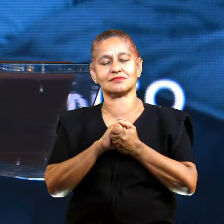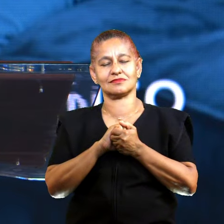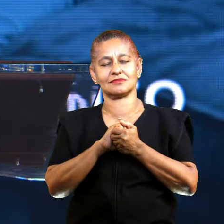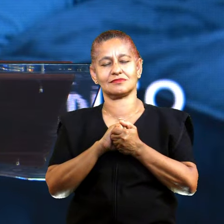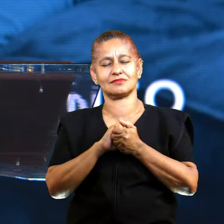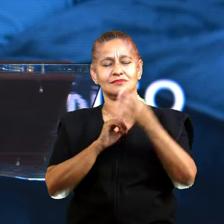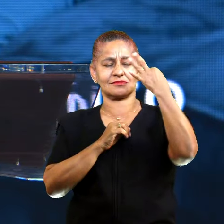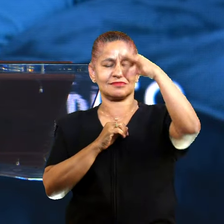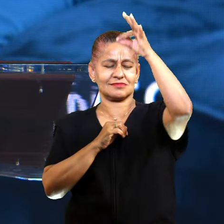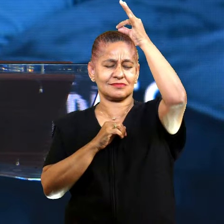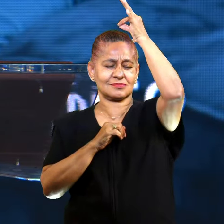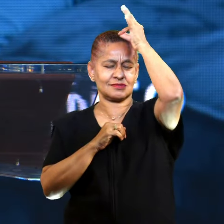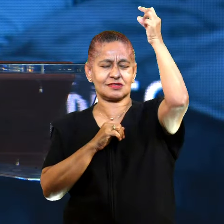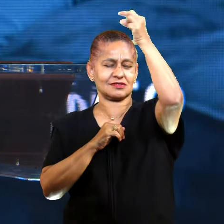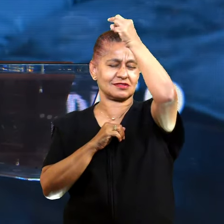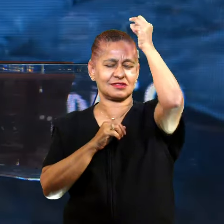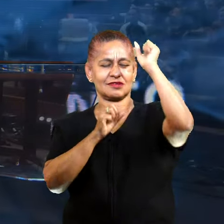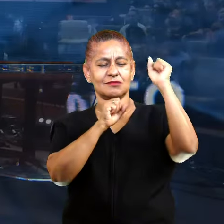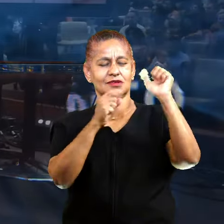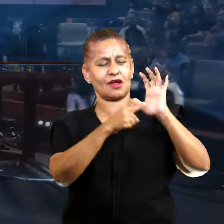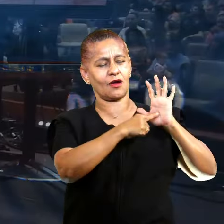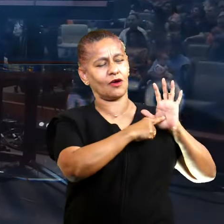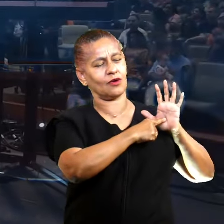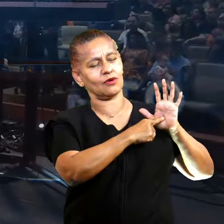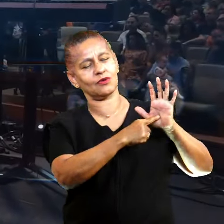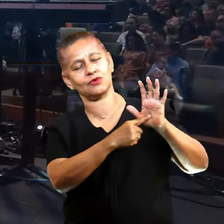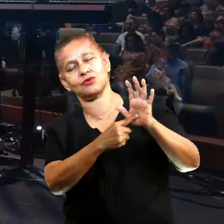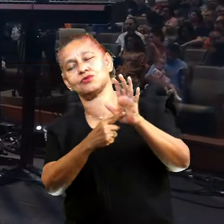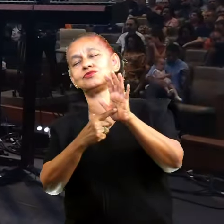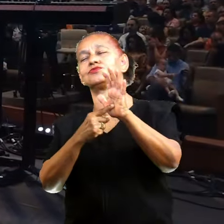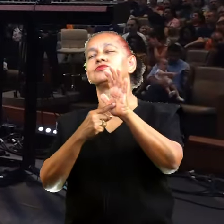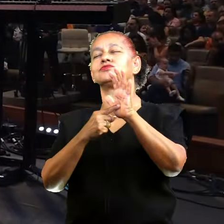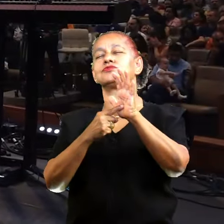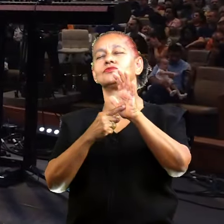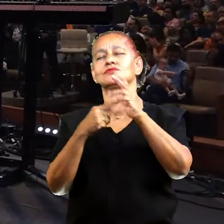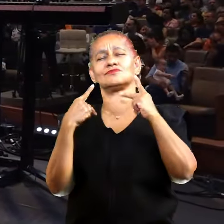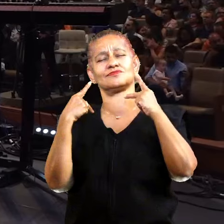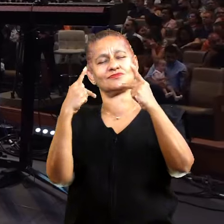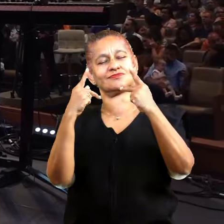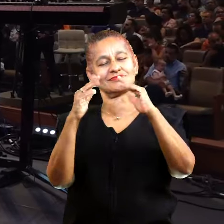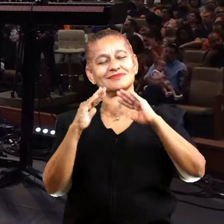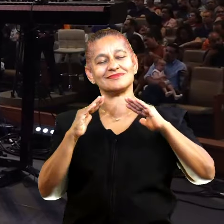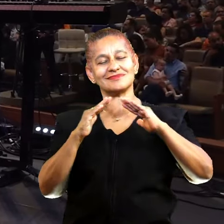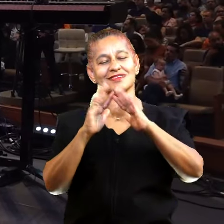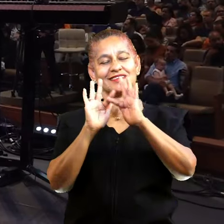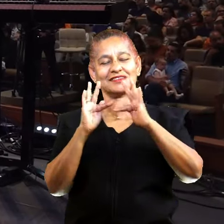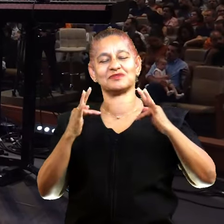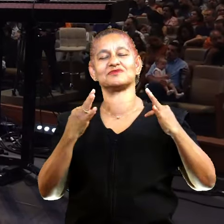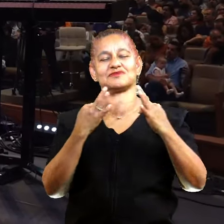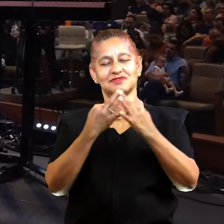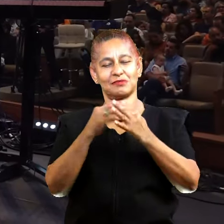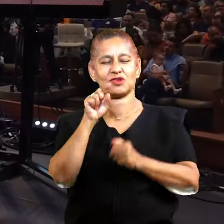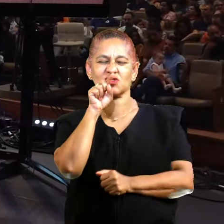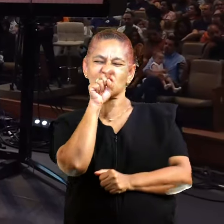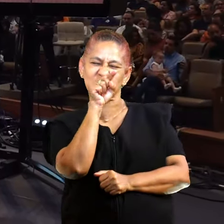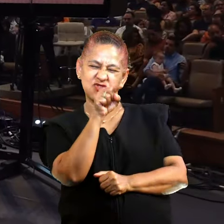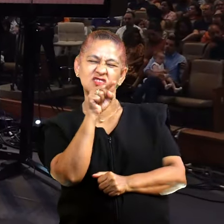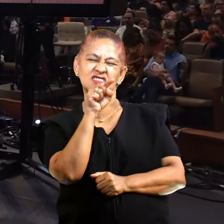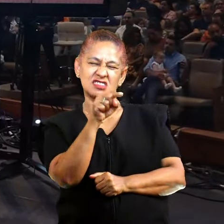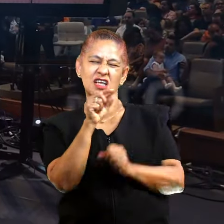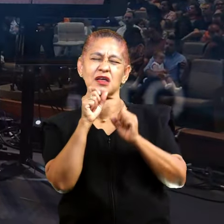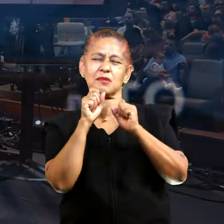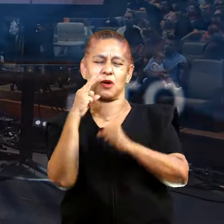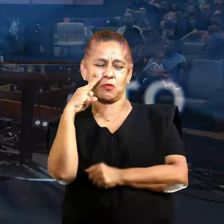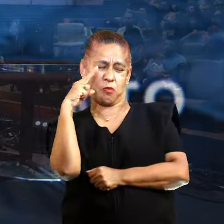Que o Espírito Santo possa se revelar na sua casa onde você mesmo pode